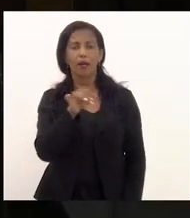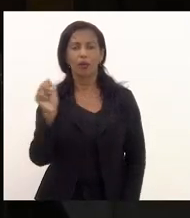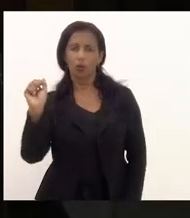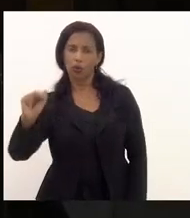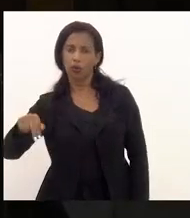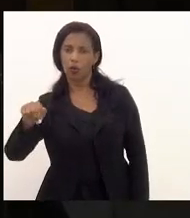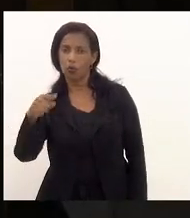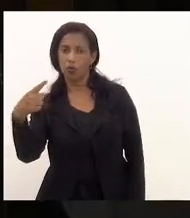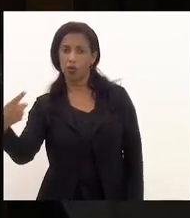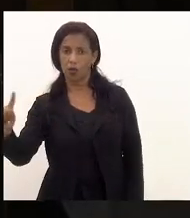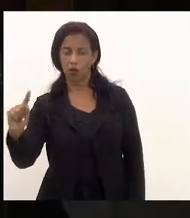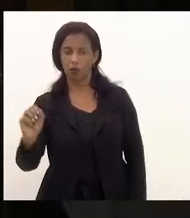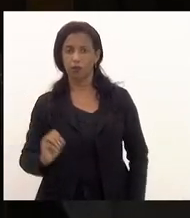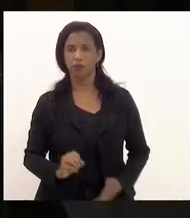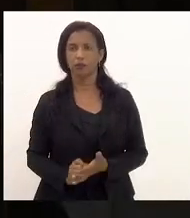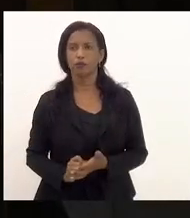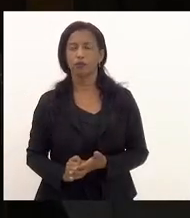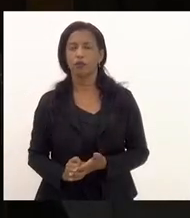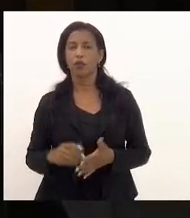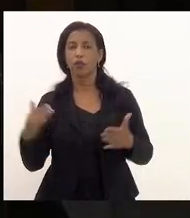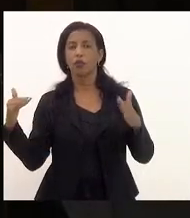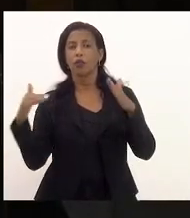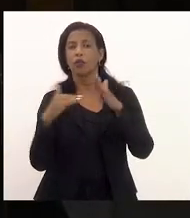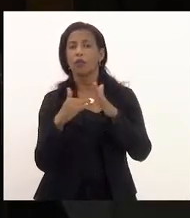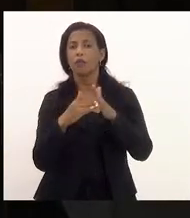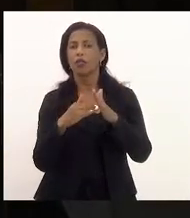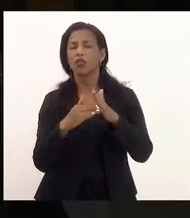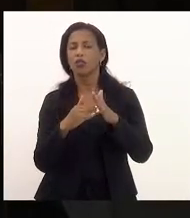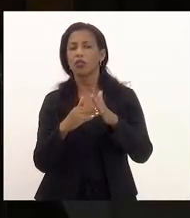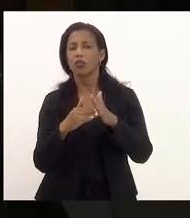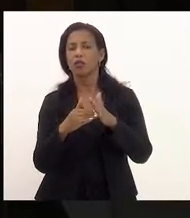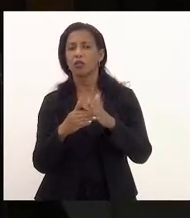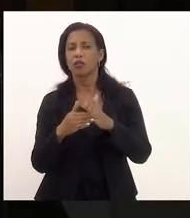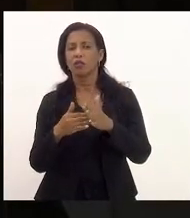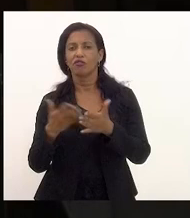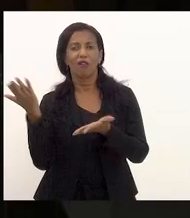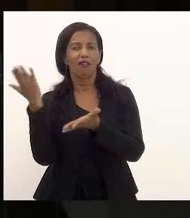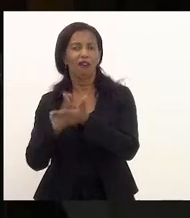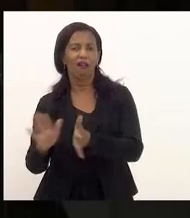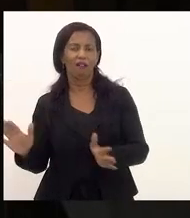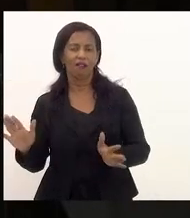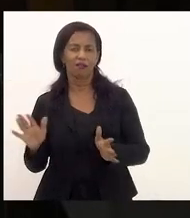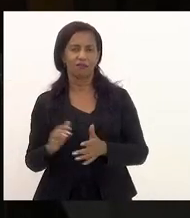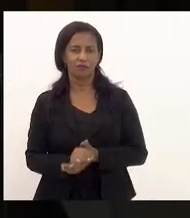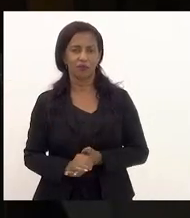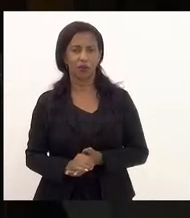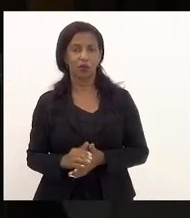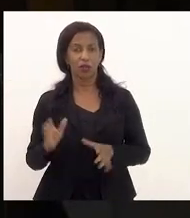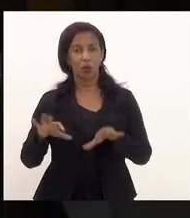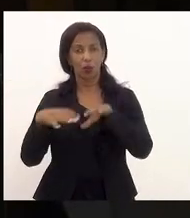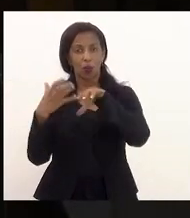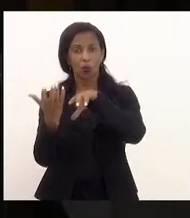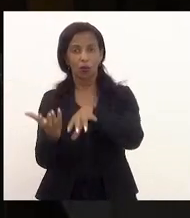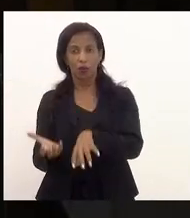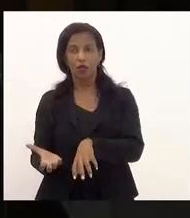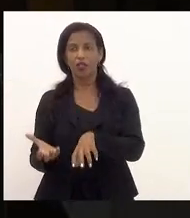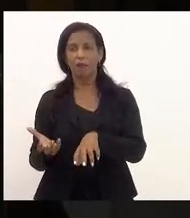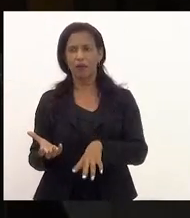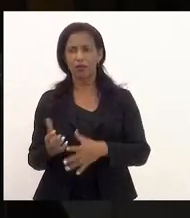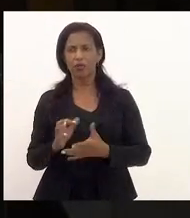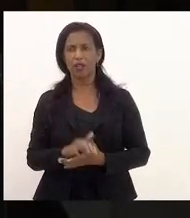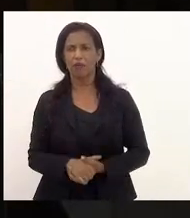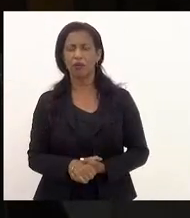União e o limite do teto de gasto está estourado. Então, o Congresso Nacional, agora,